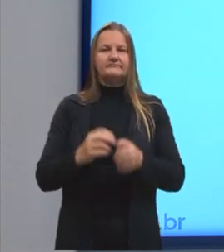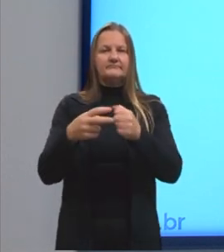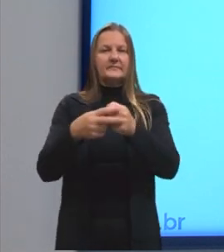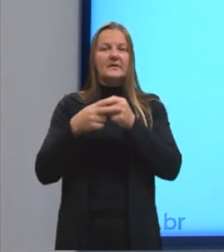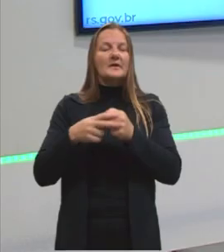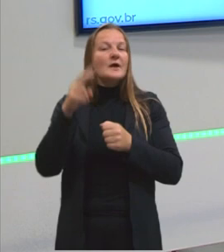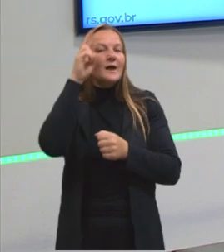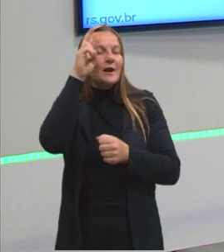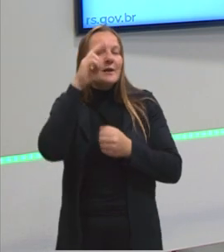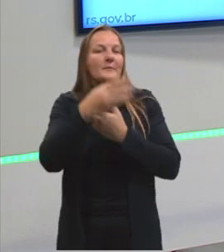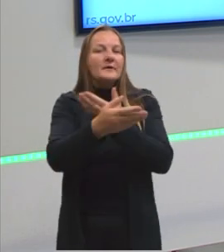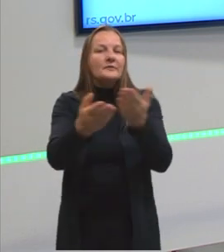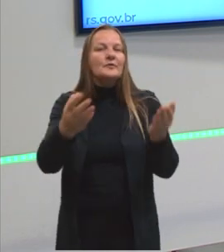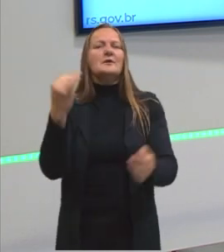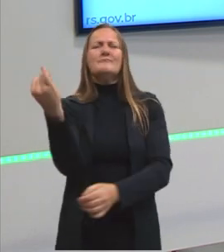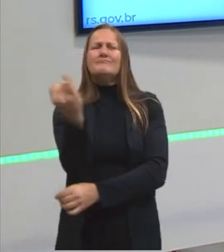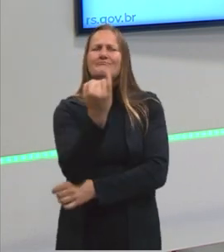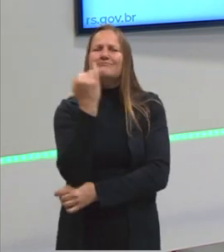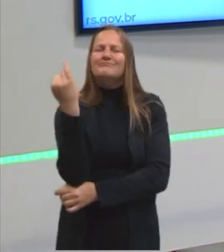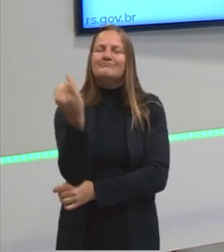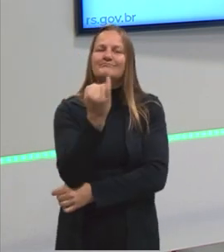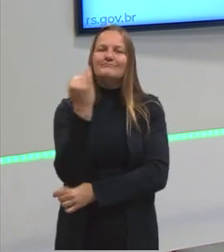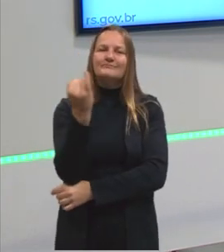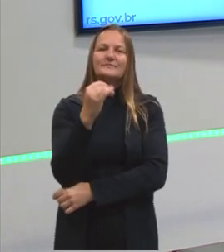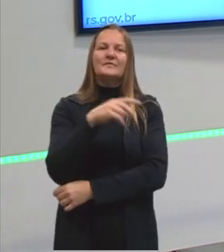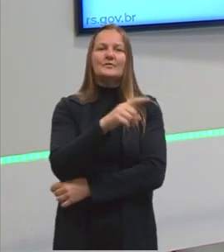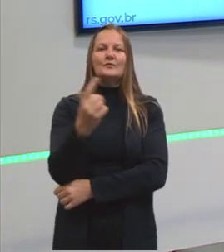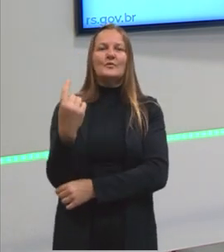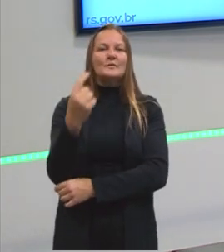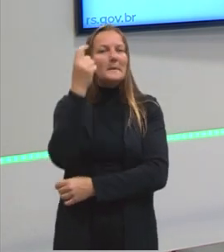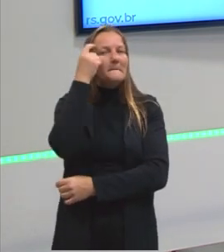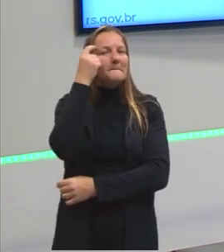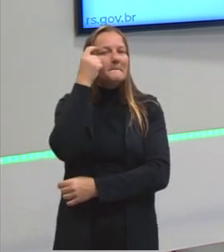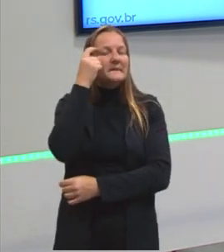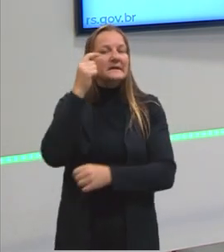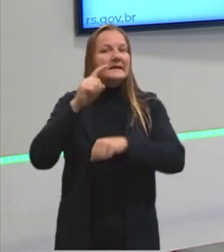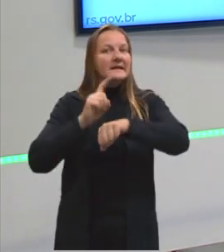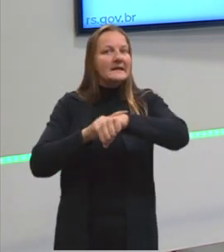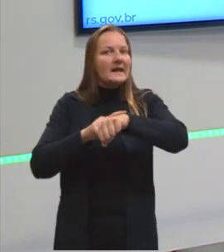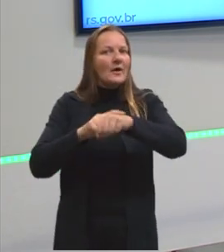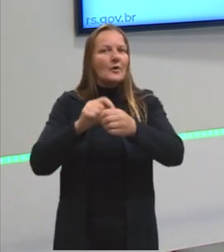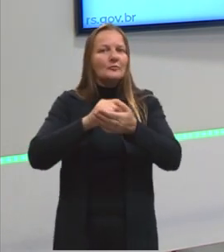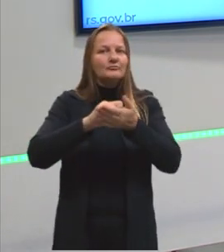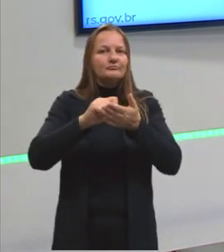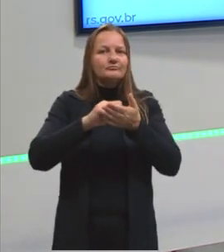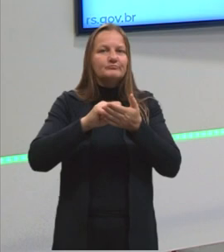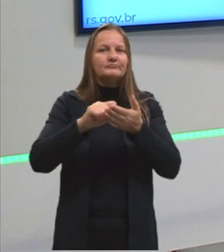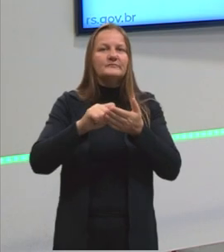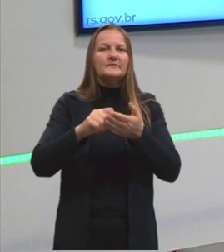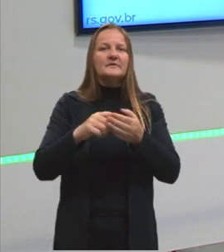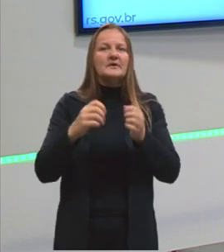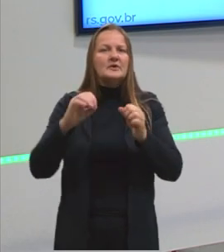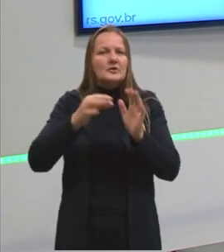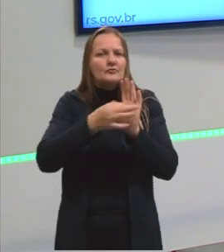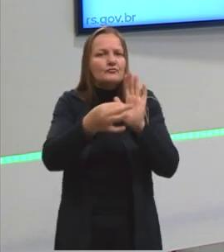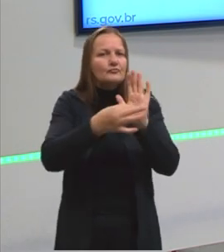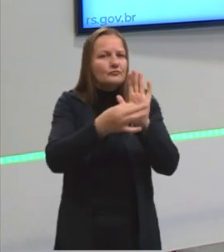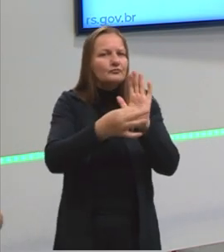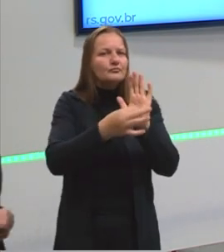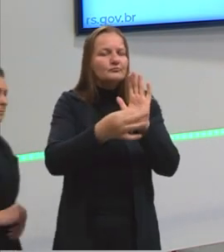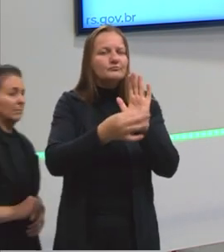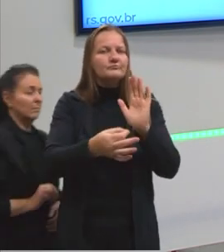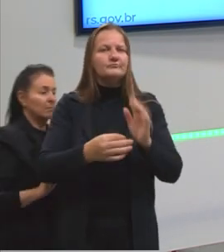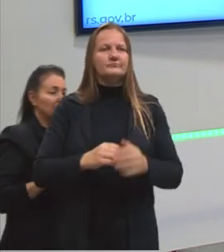Lembrando, é importantíssimo a gente pensar nisso quando a gente está falando em argumentação.